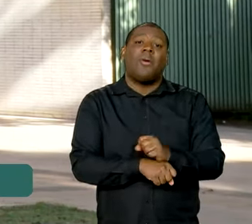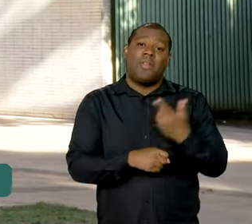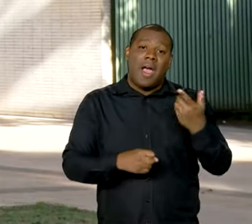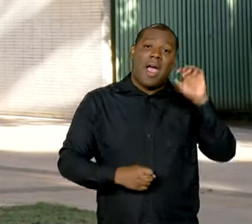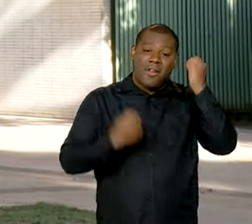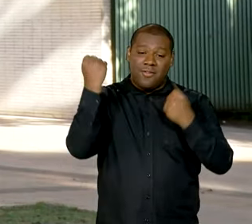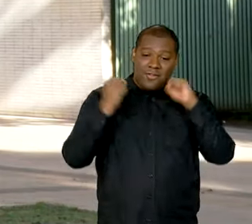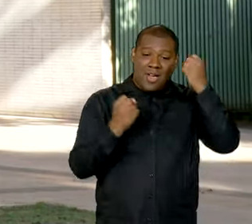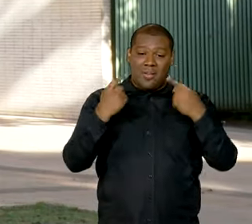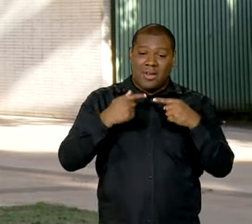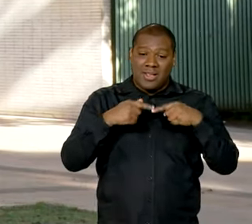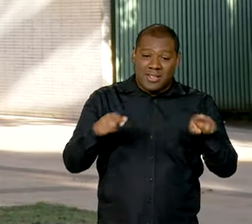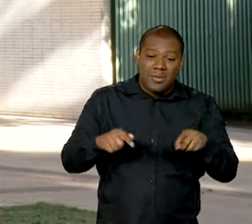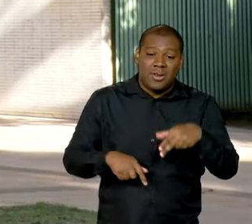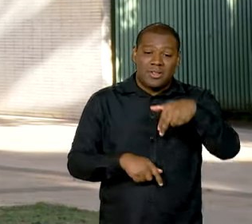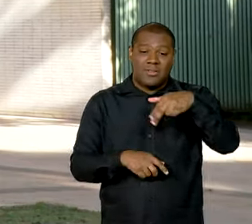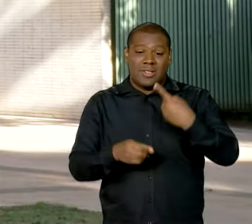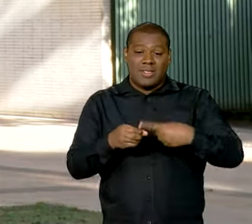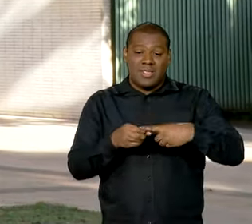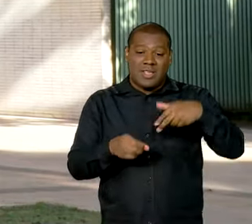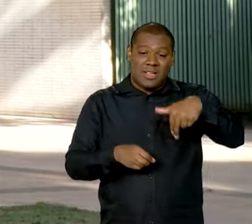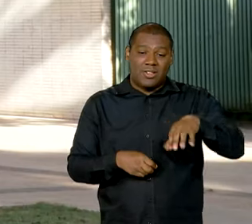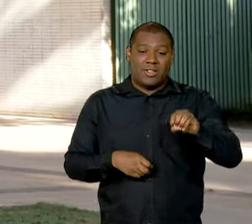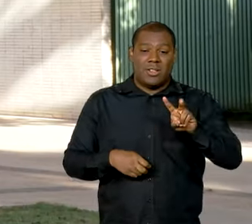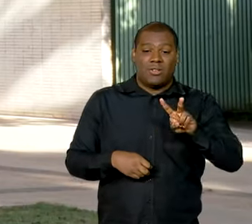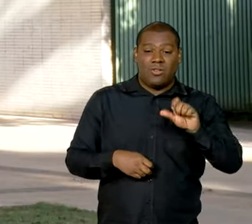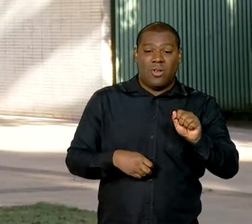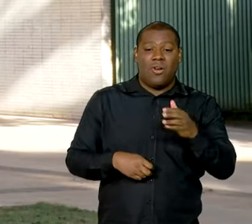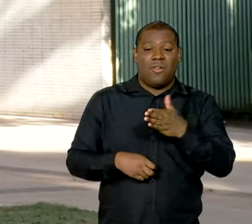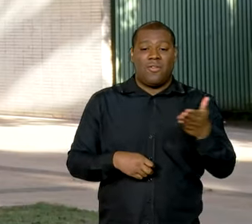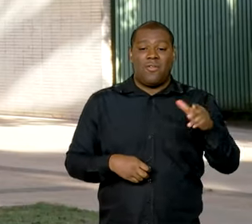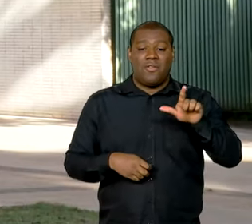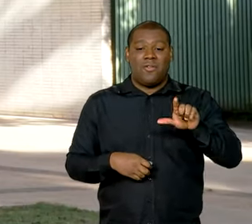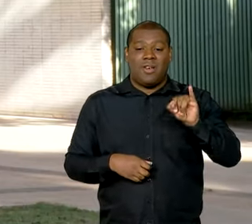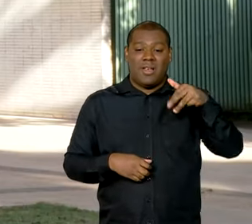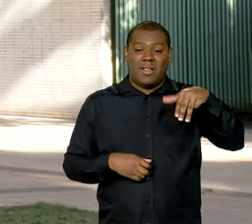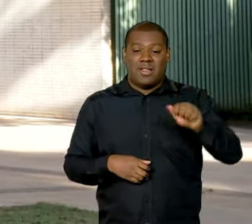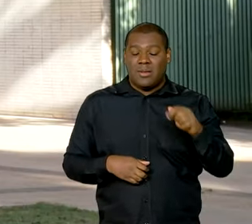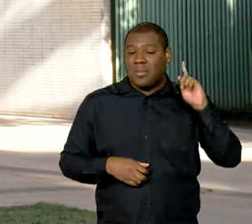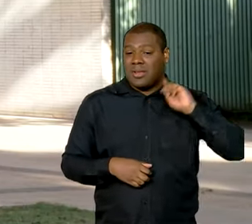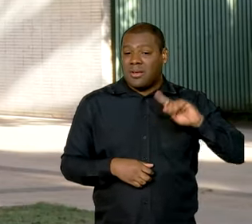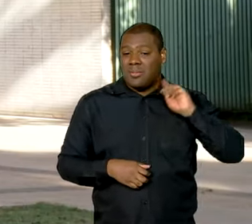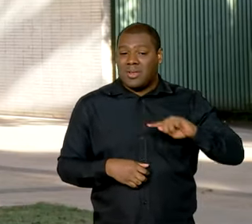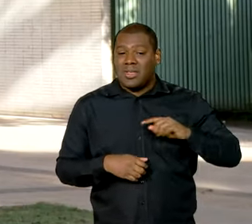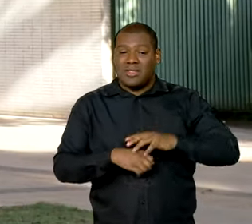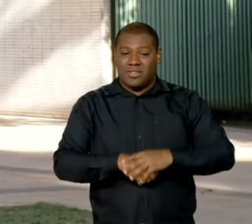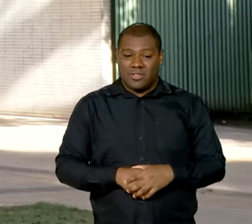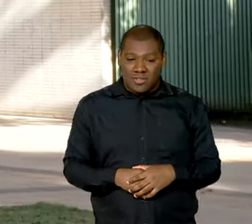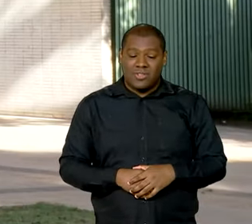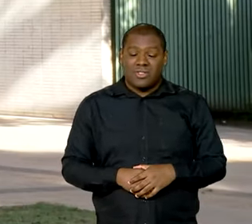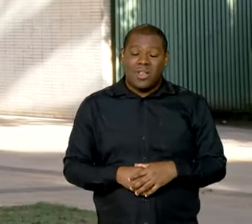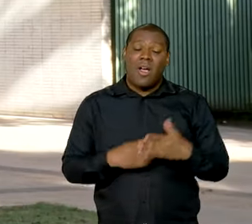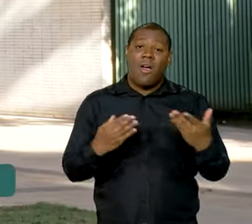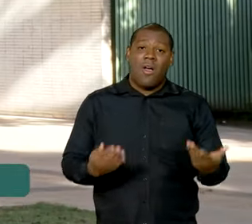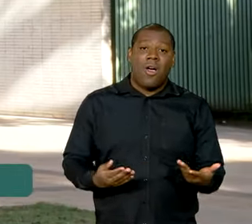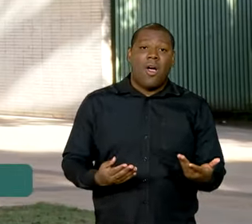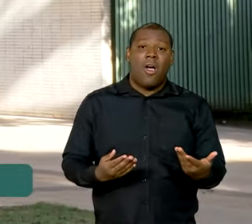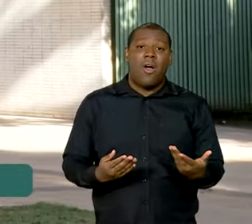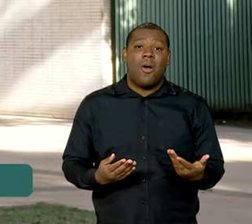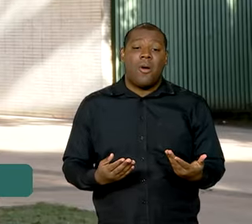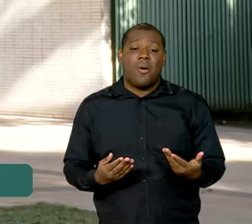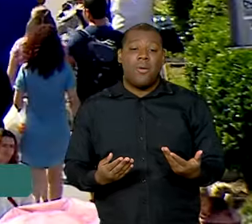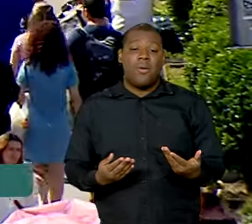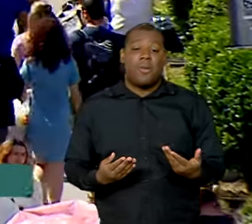Gerais, no dia 26 de abril deste ano. A unidade da Bion teve investimentos de 800 milhões de